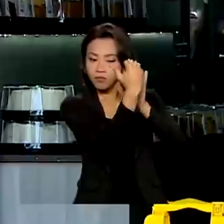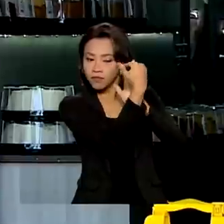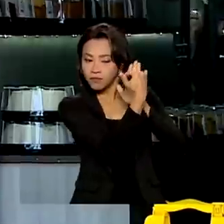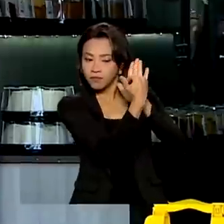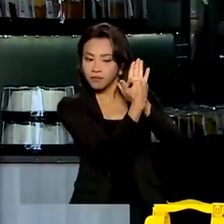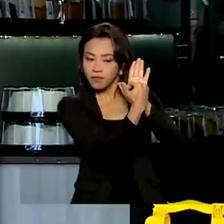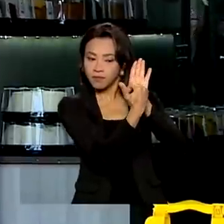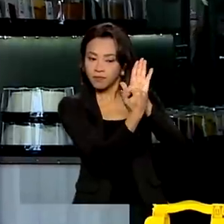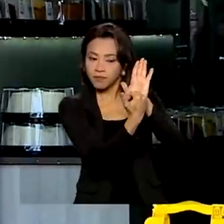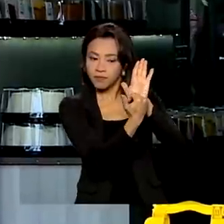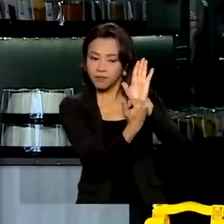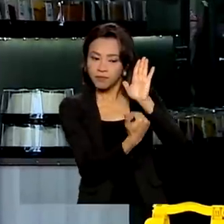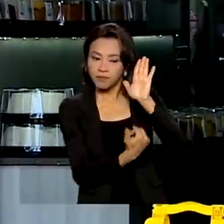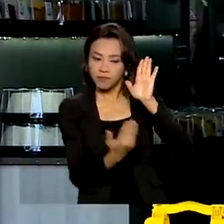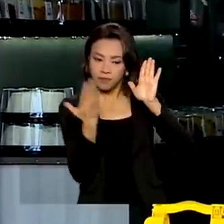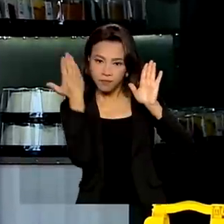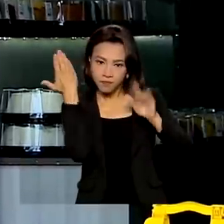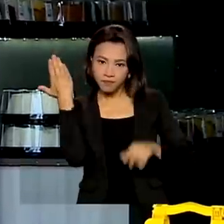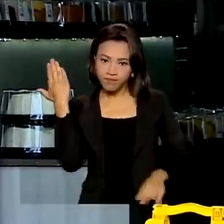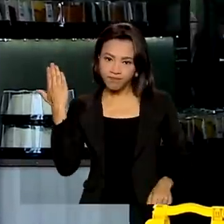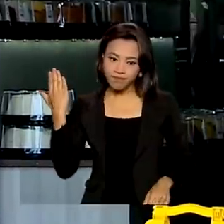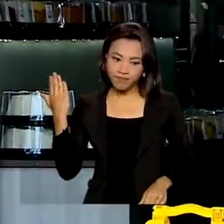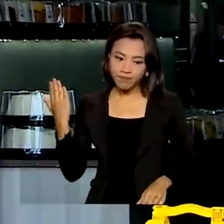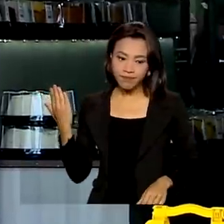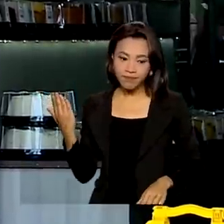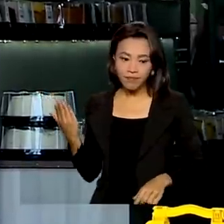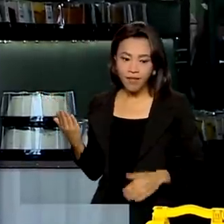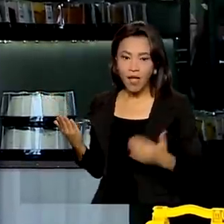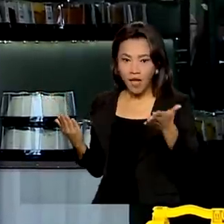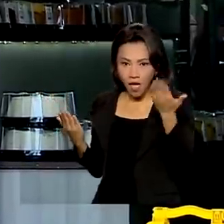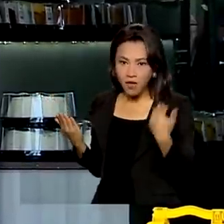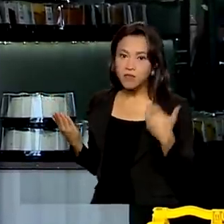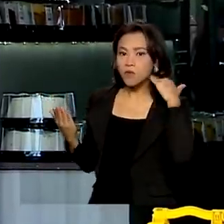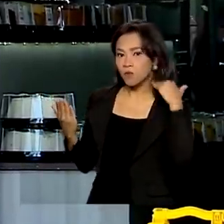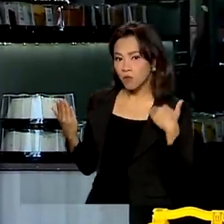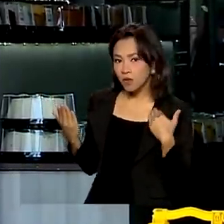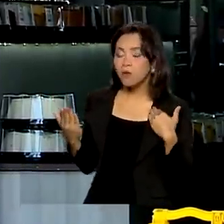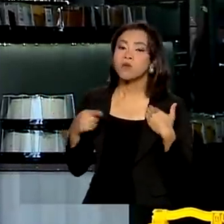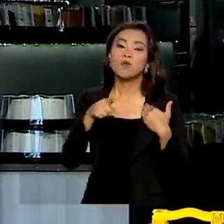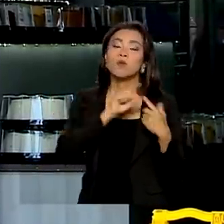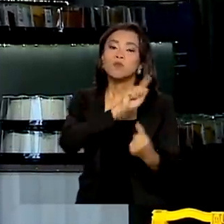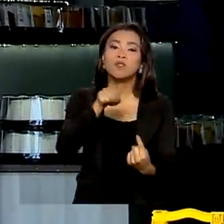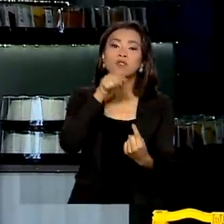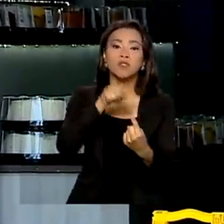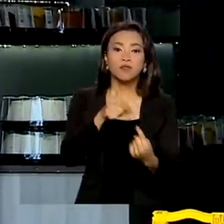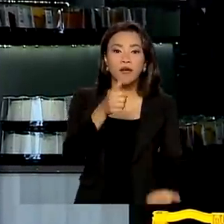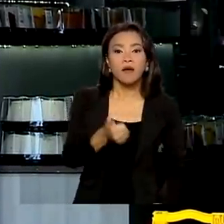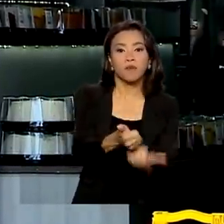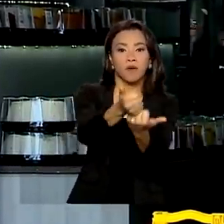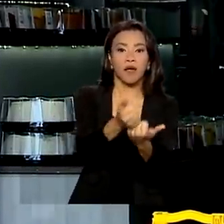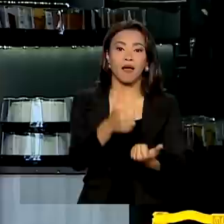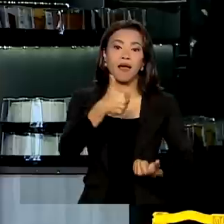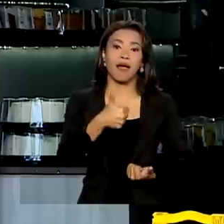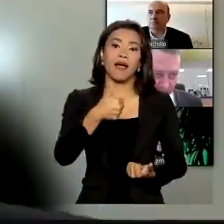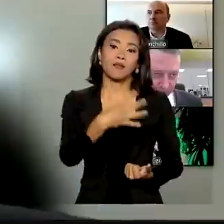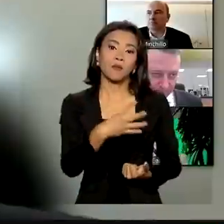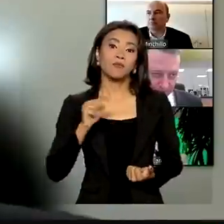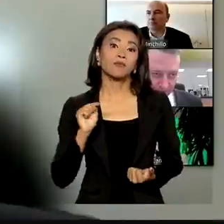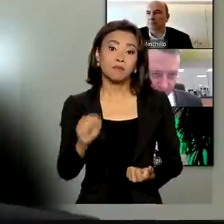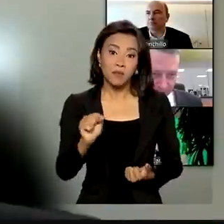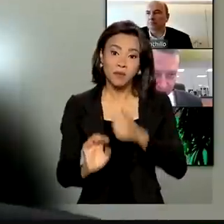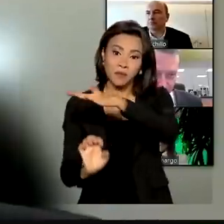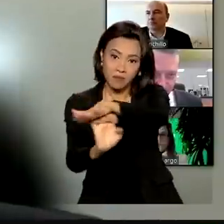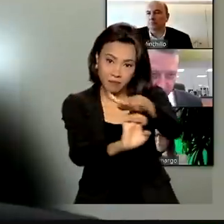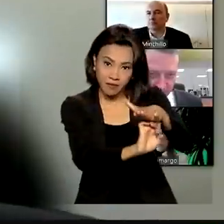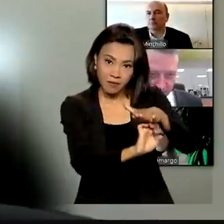fundo de aval das micro e pequenas empresas. A expectativa é beneficiar 14 mil pequenos negócios. Vamos